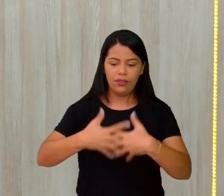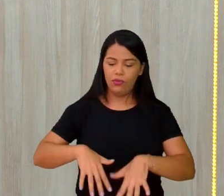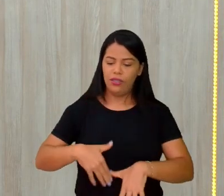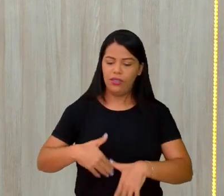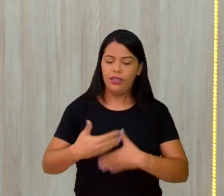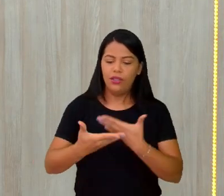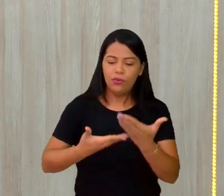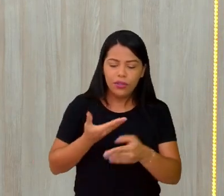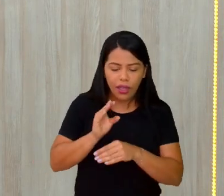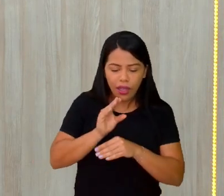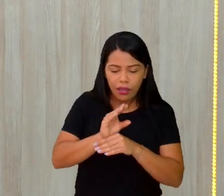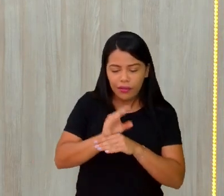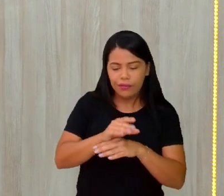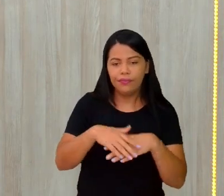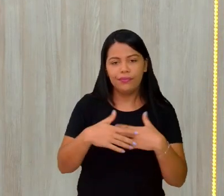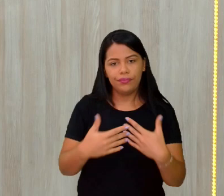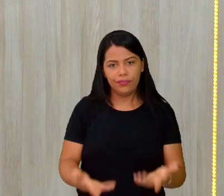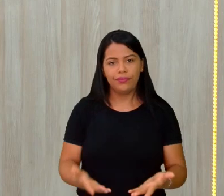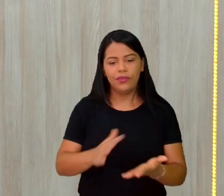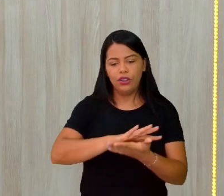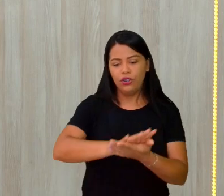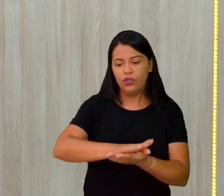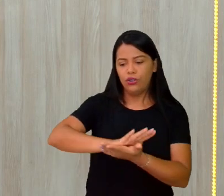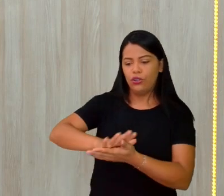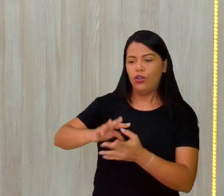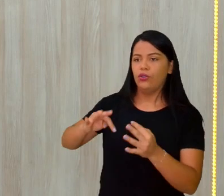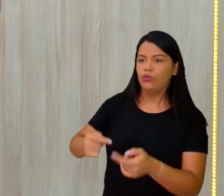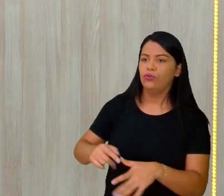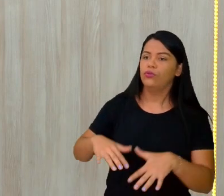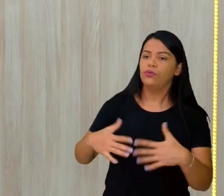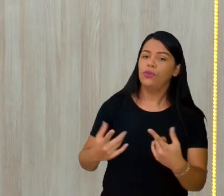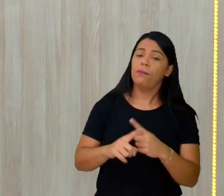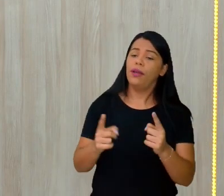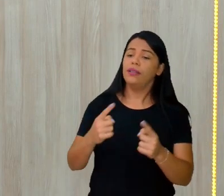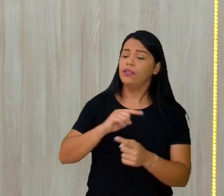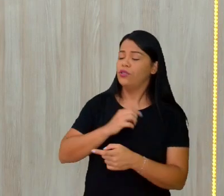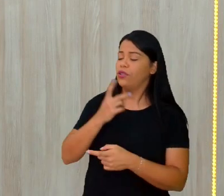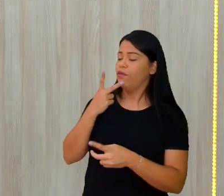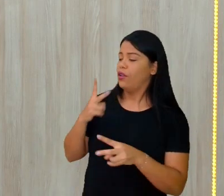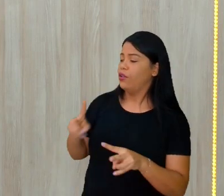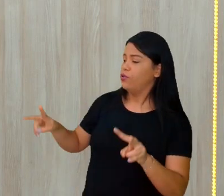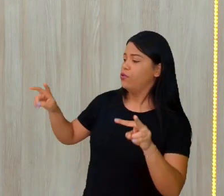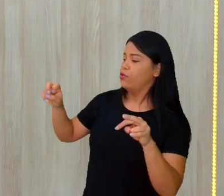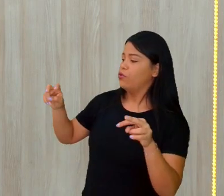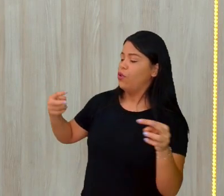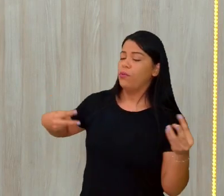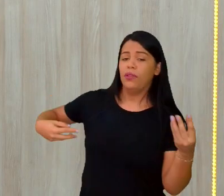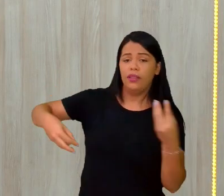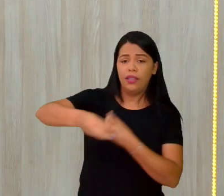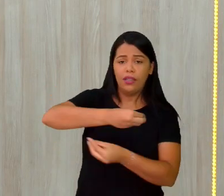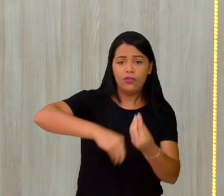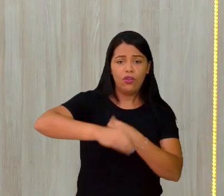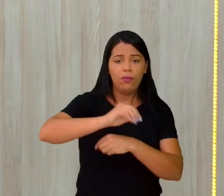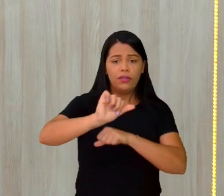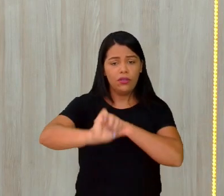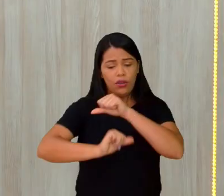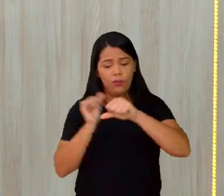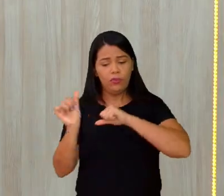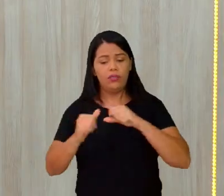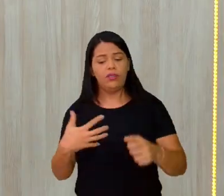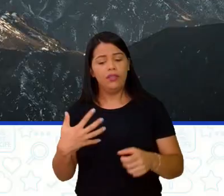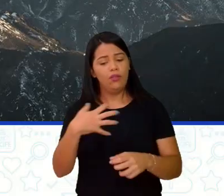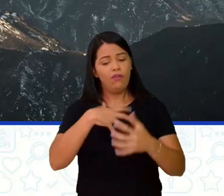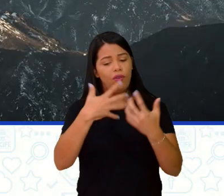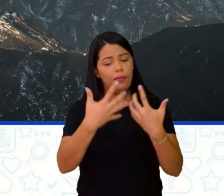das transformações, quase que não saem aqui agora, de uma forma natural. Então você vê essa imagem aí, olha só, hein?